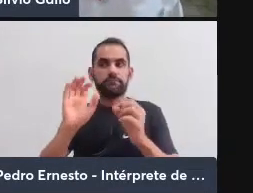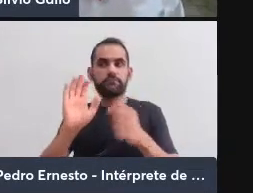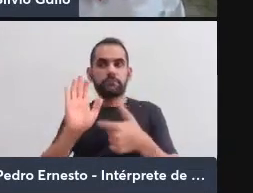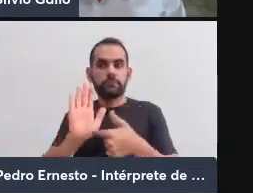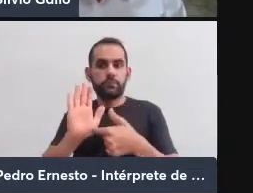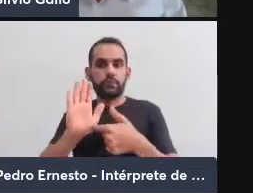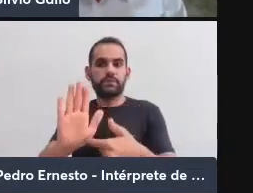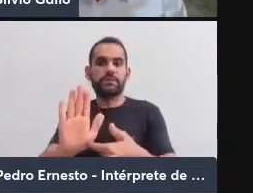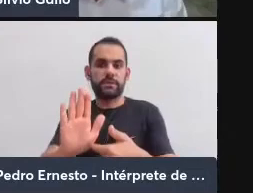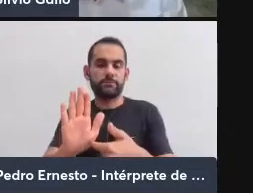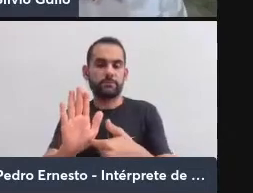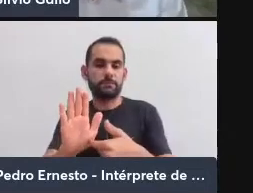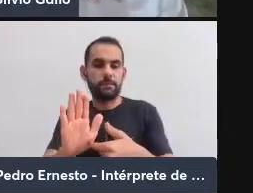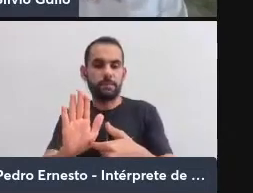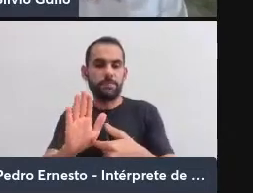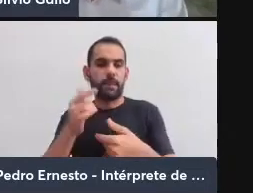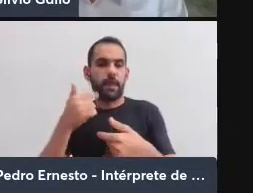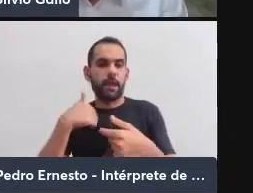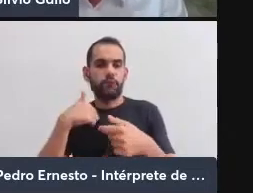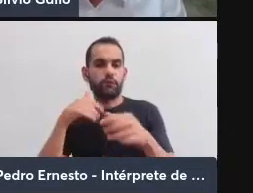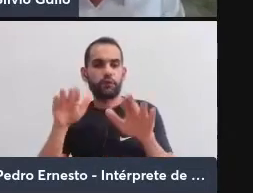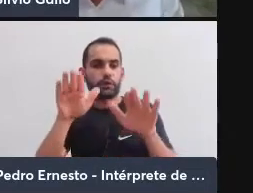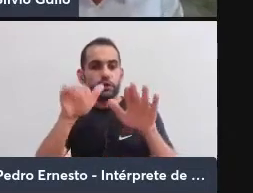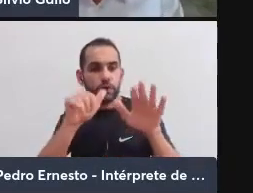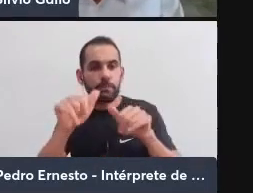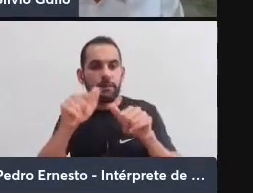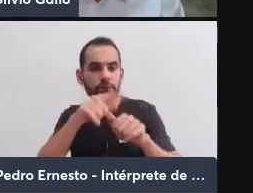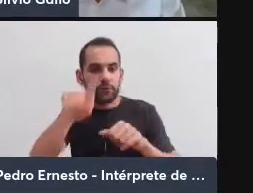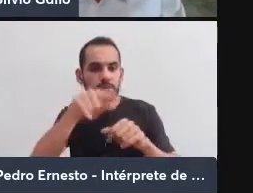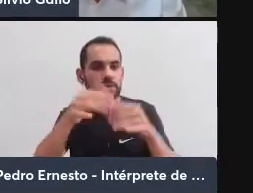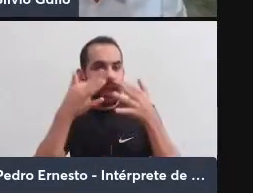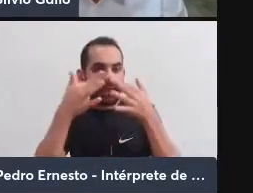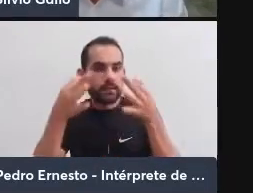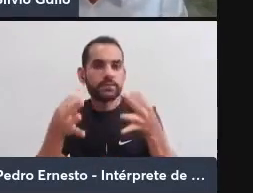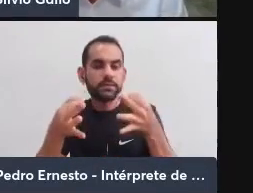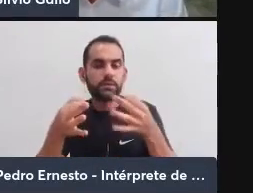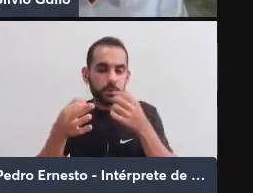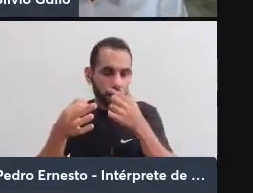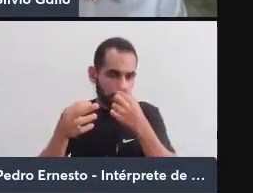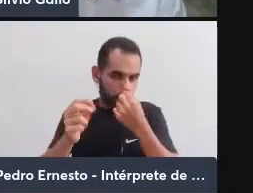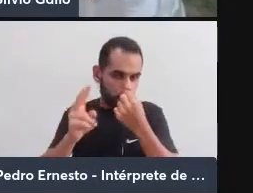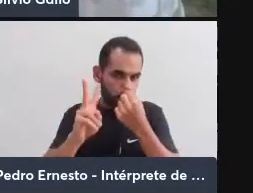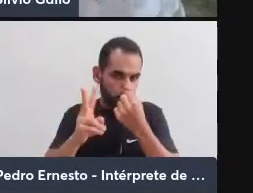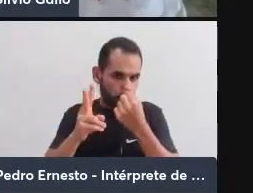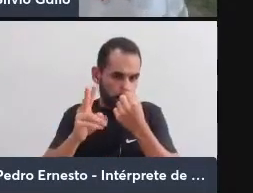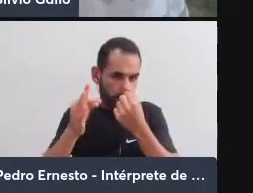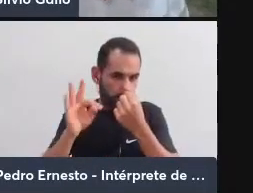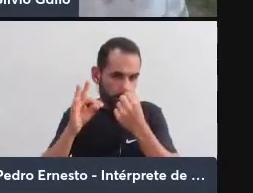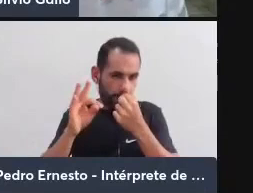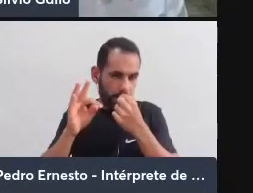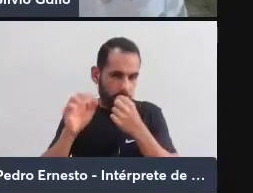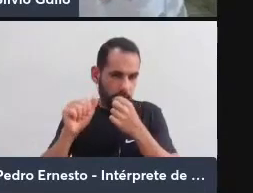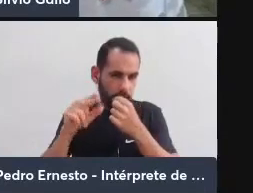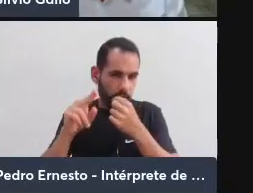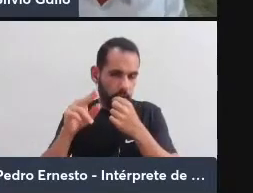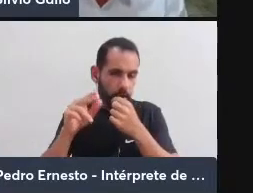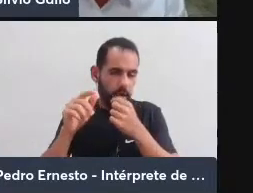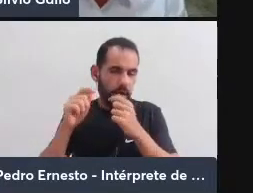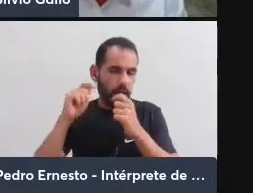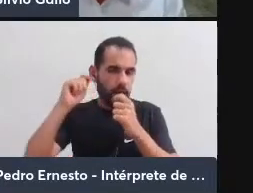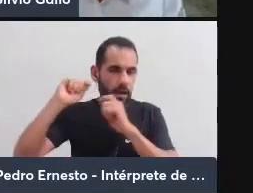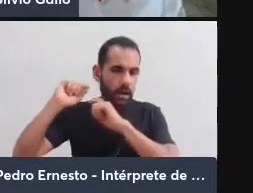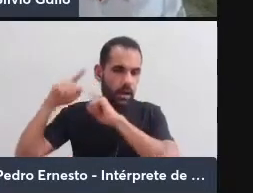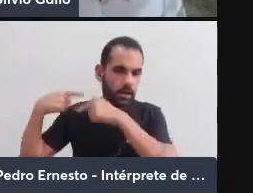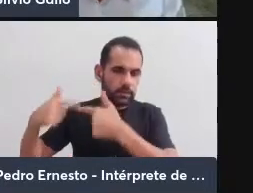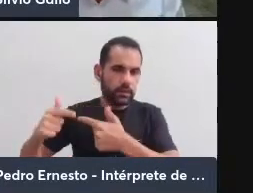aí eu vou chamar a atenção de vocês para o trabalho de dois antropólogos. Um antropólogo franceso, Pierre